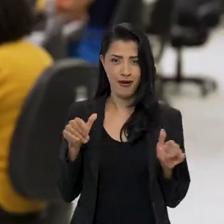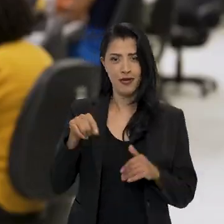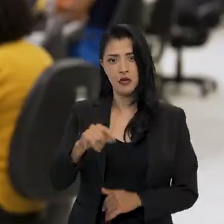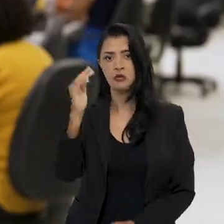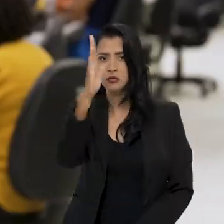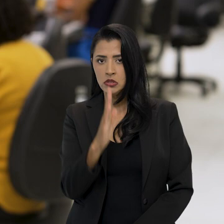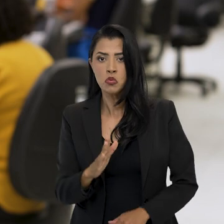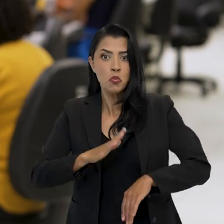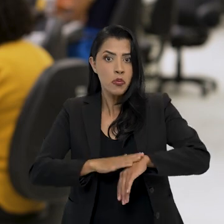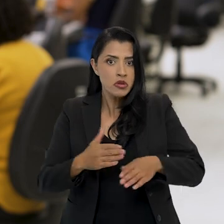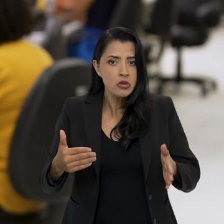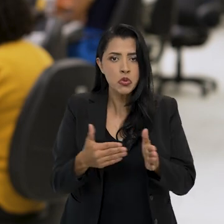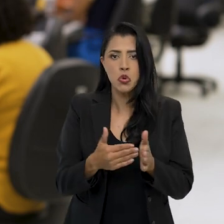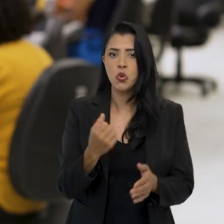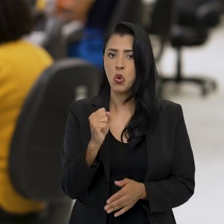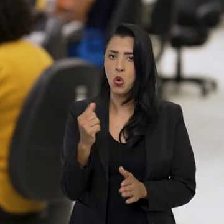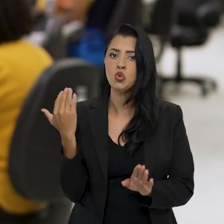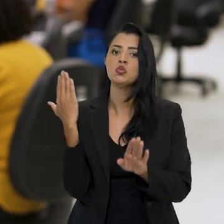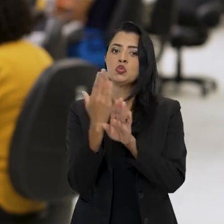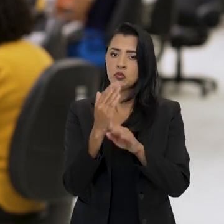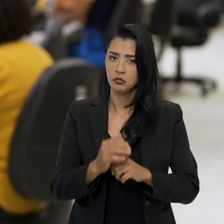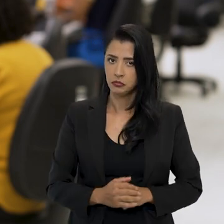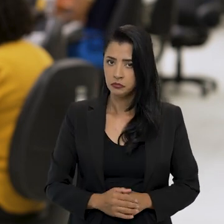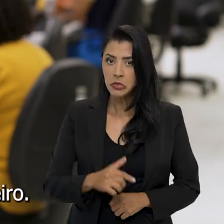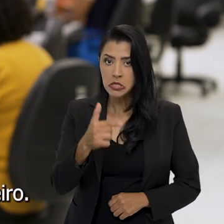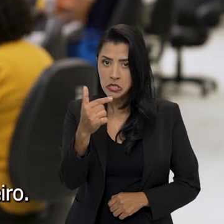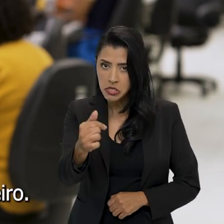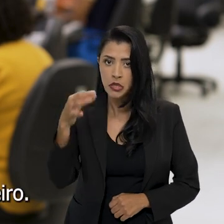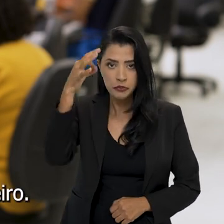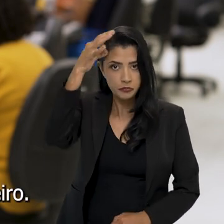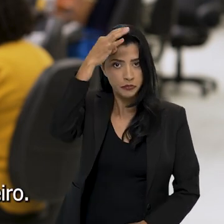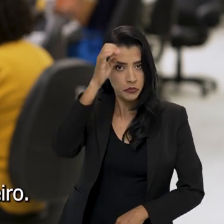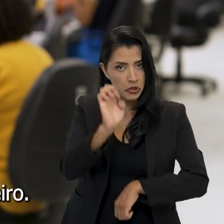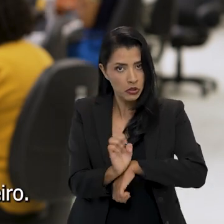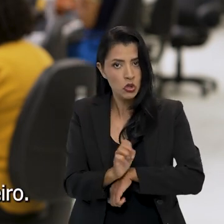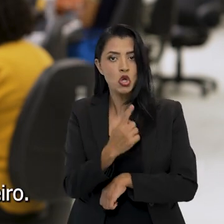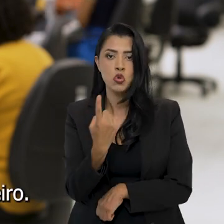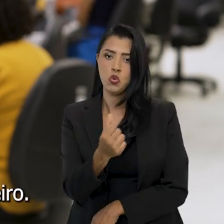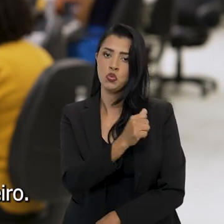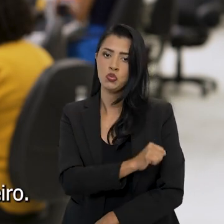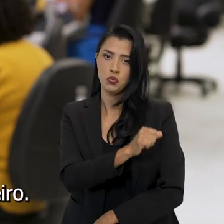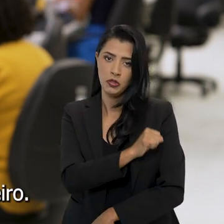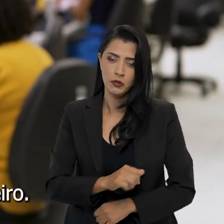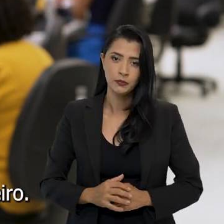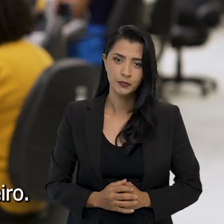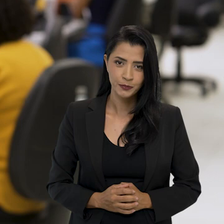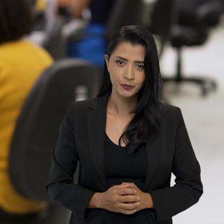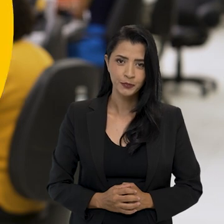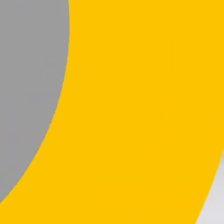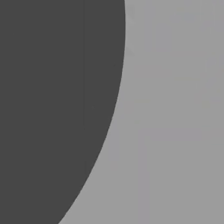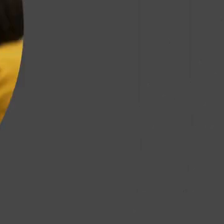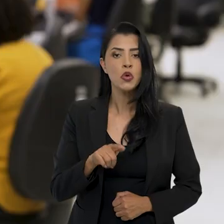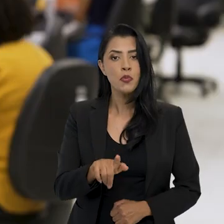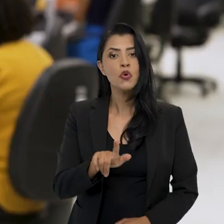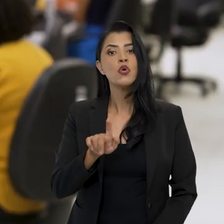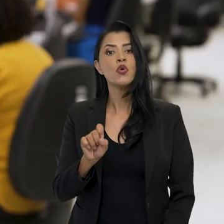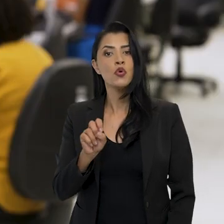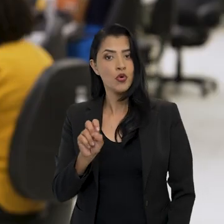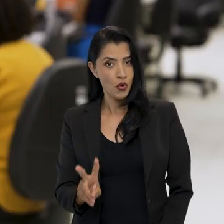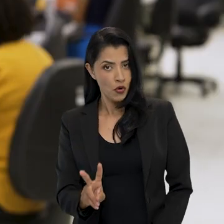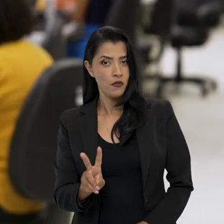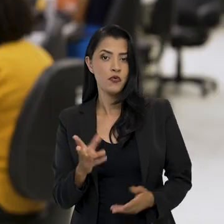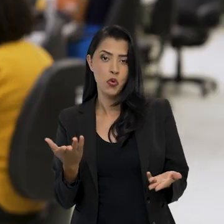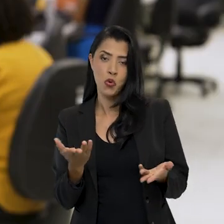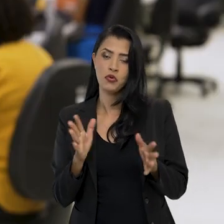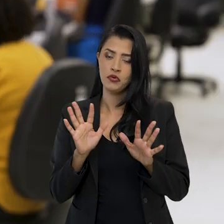Até o momento, oito casos foram confirmados, sete no Espírito Santo e um no Rio de Janeiro. E o